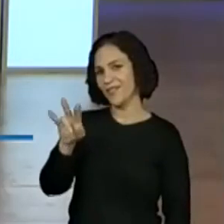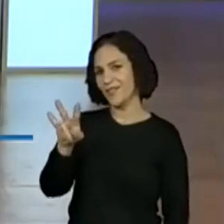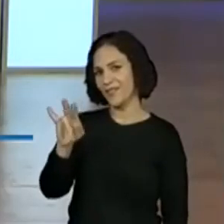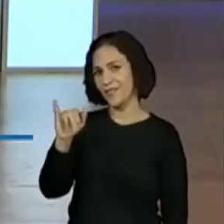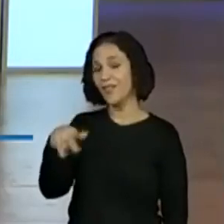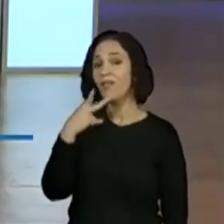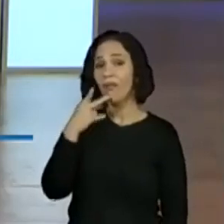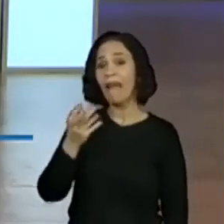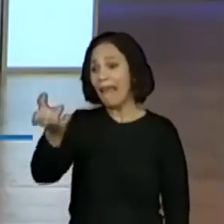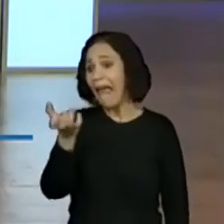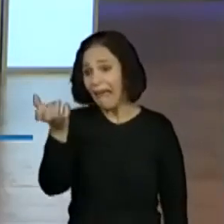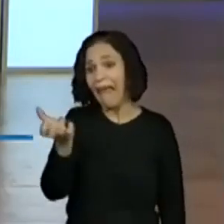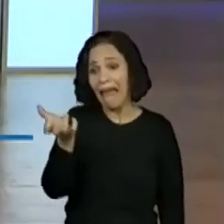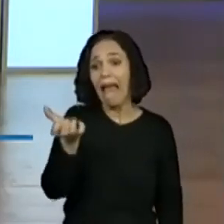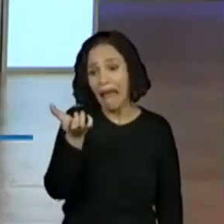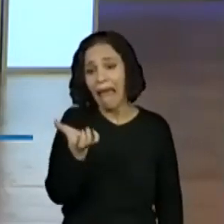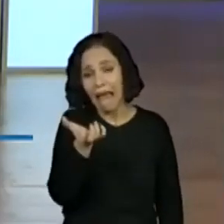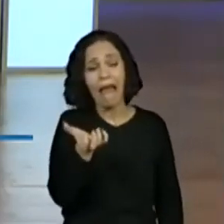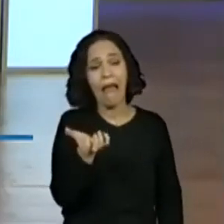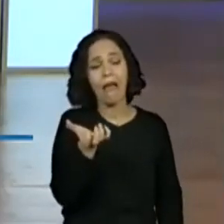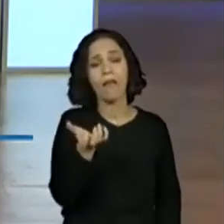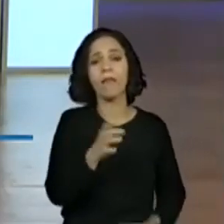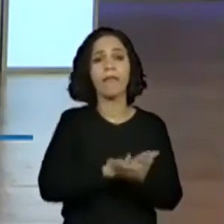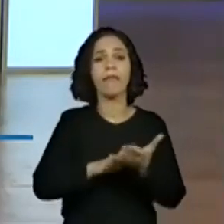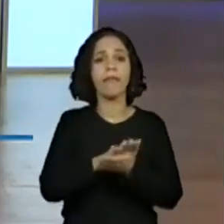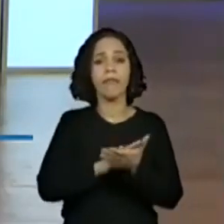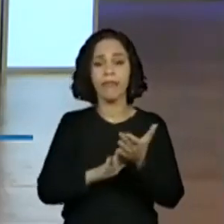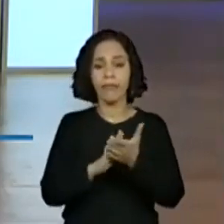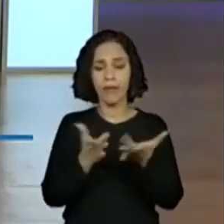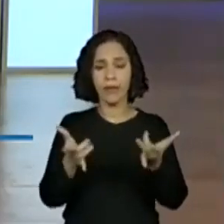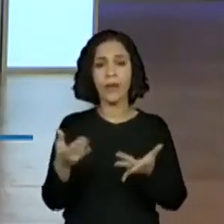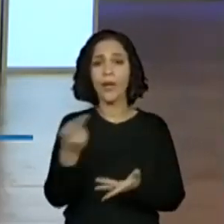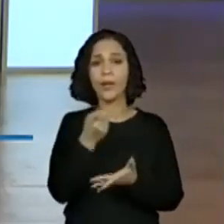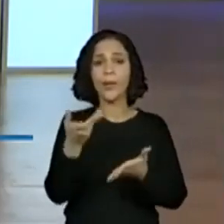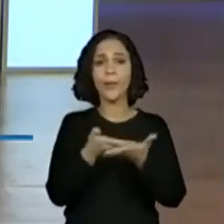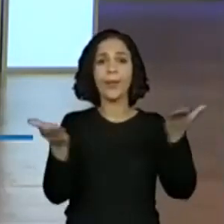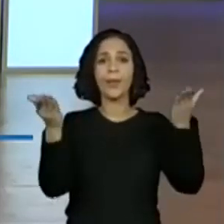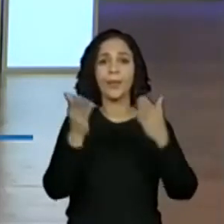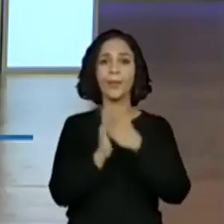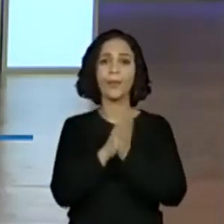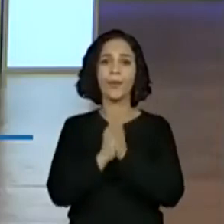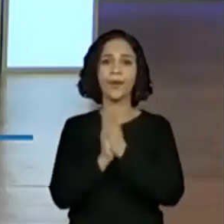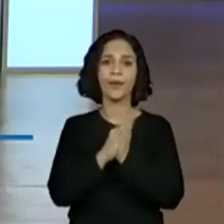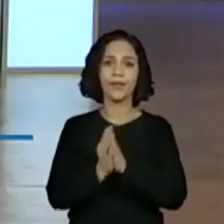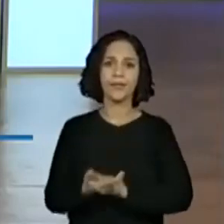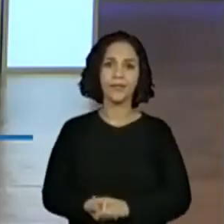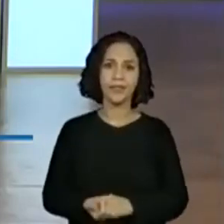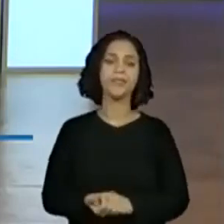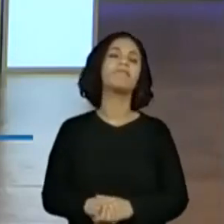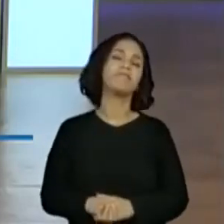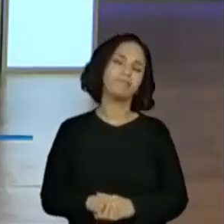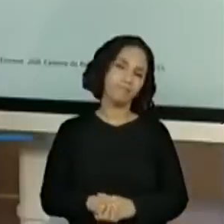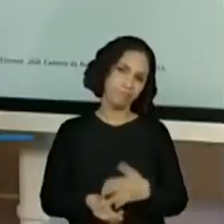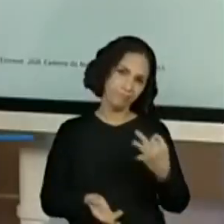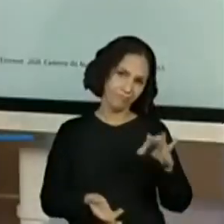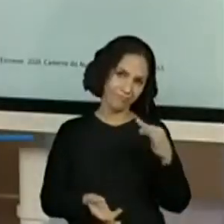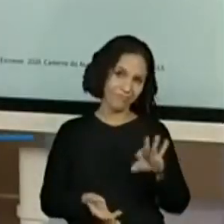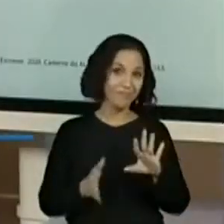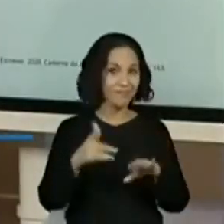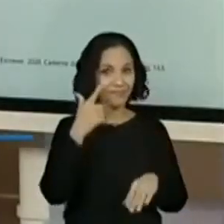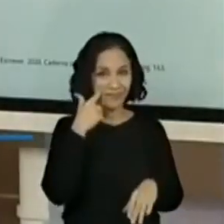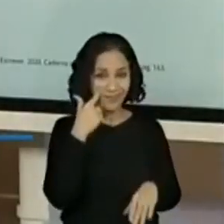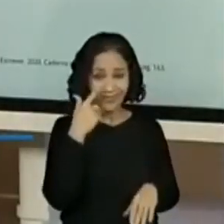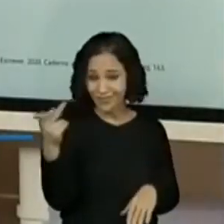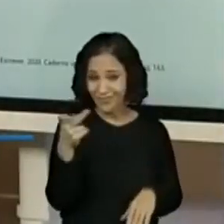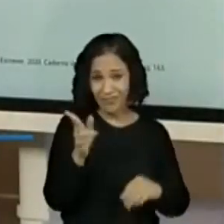quem tudo quer, nada tem, tem muito a ver. O pessoal colocou, perderam a boneca. Minha galeria do quinto, olha só, as